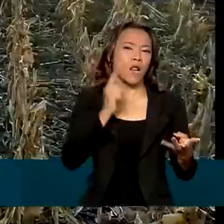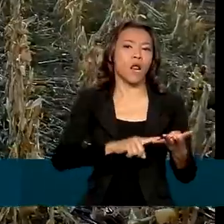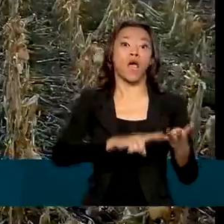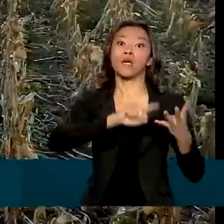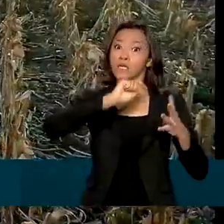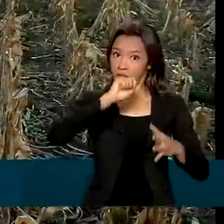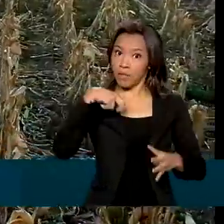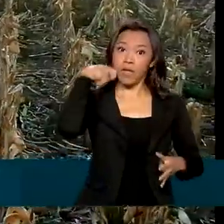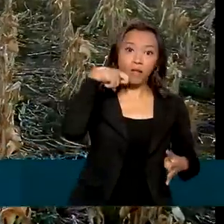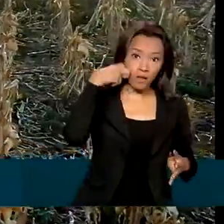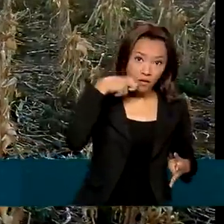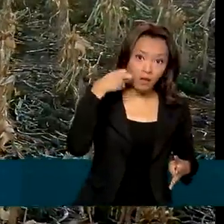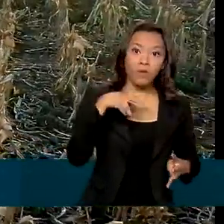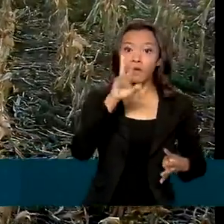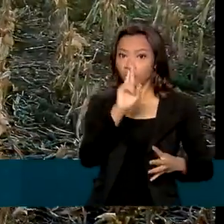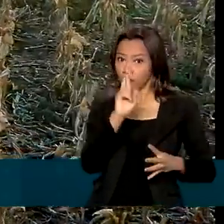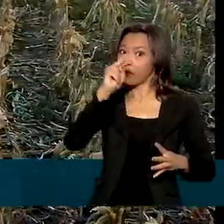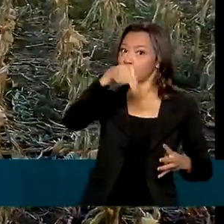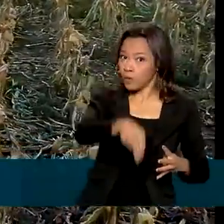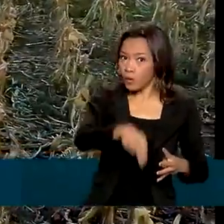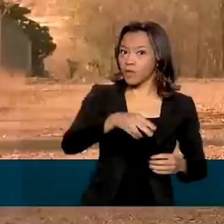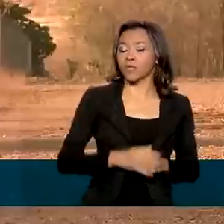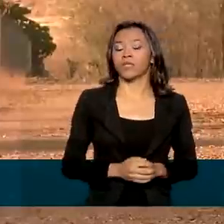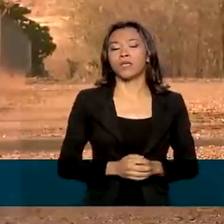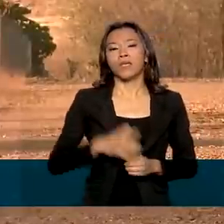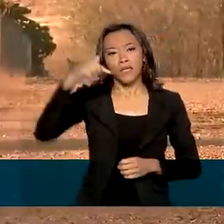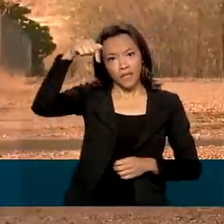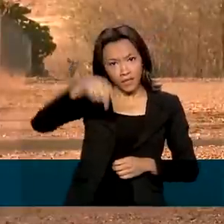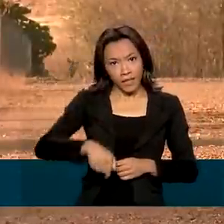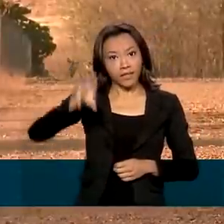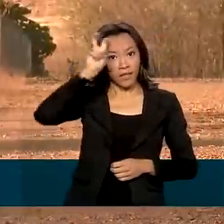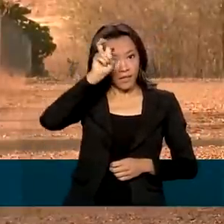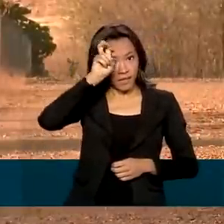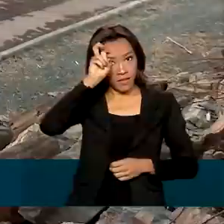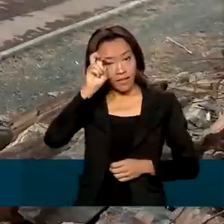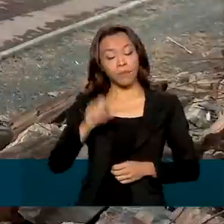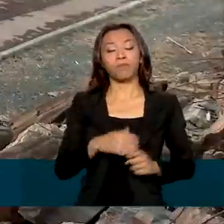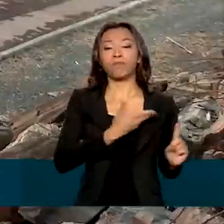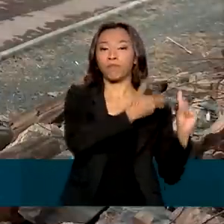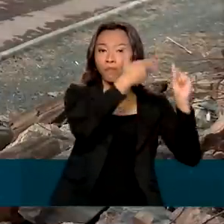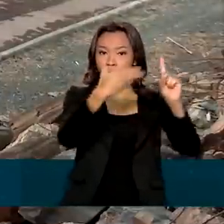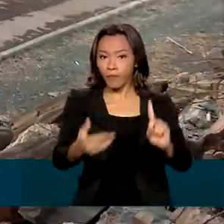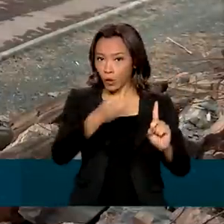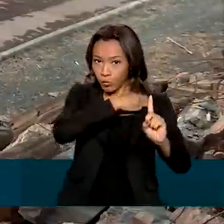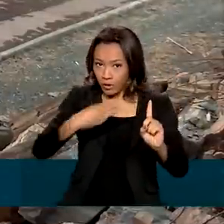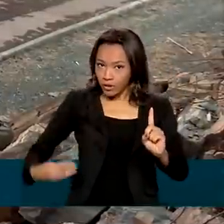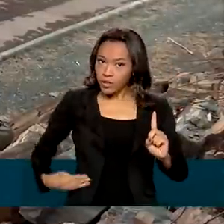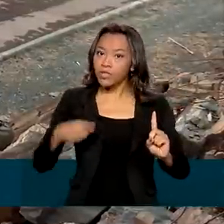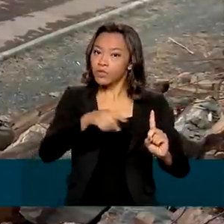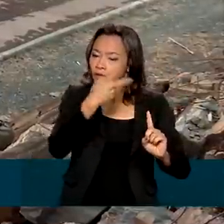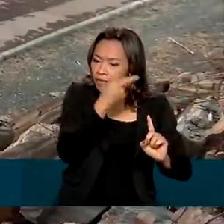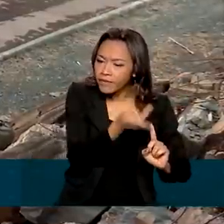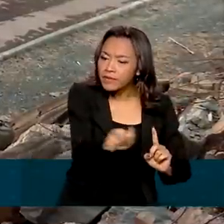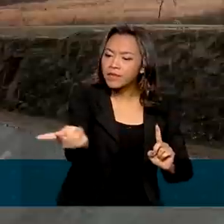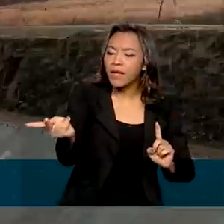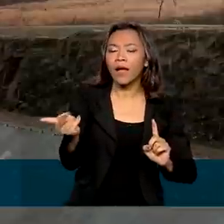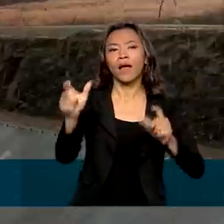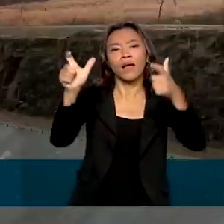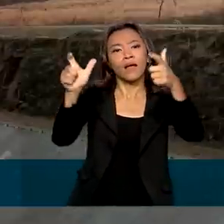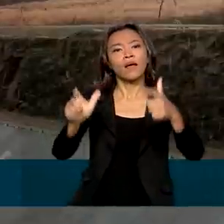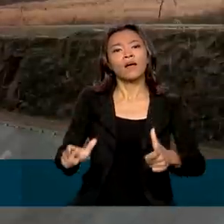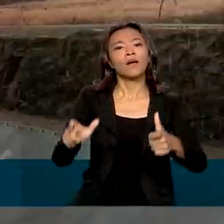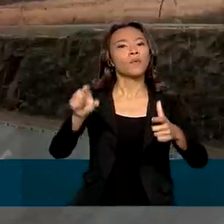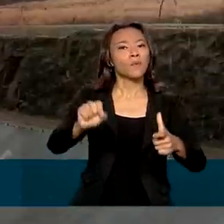Rio Grande do Norte. E olha, também nesta quinta-feira, o ministro Rogério Marinho vai visitar as obras de recuperação da